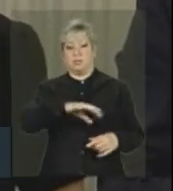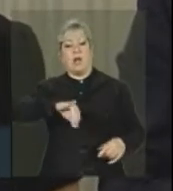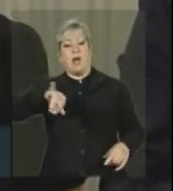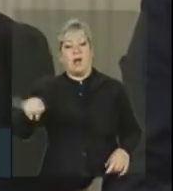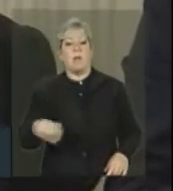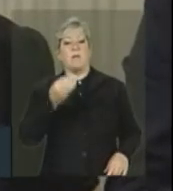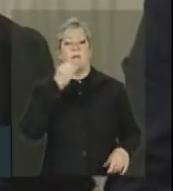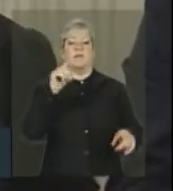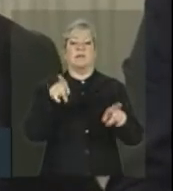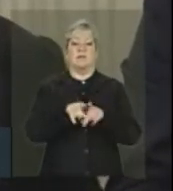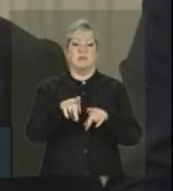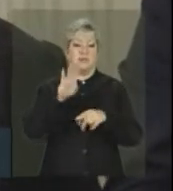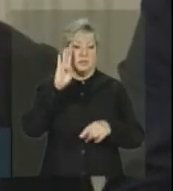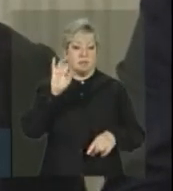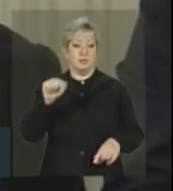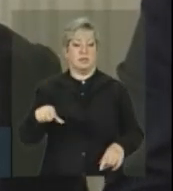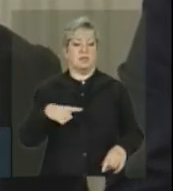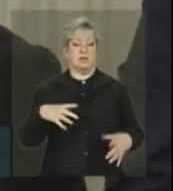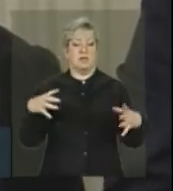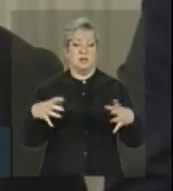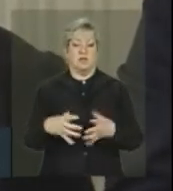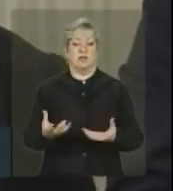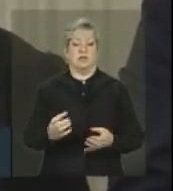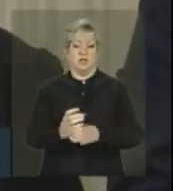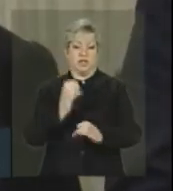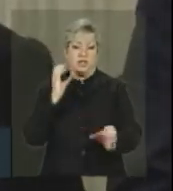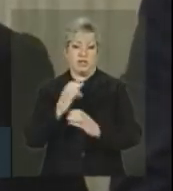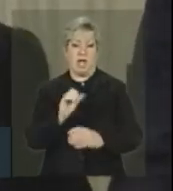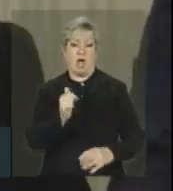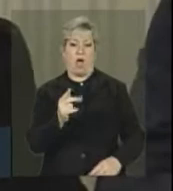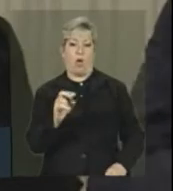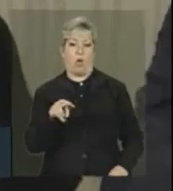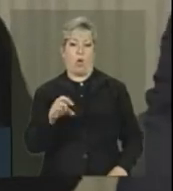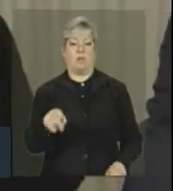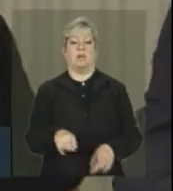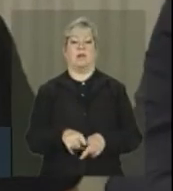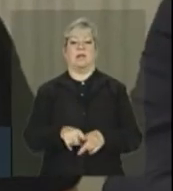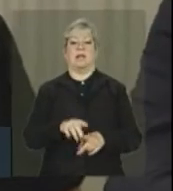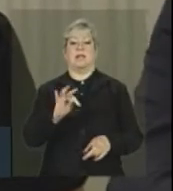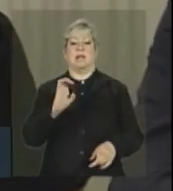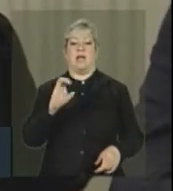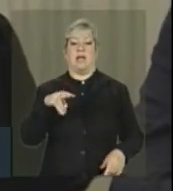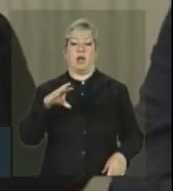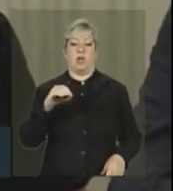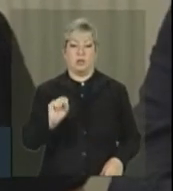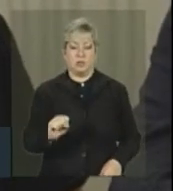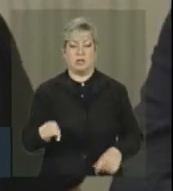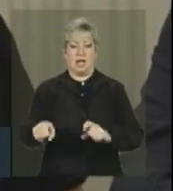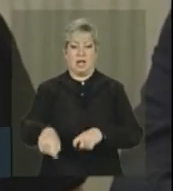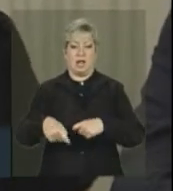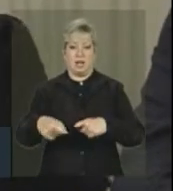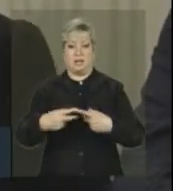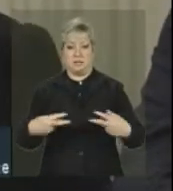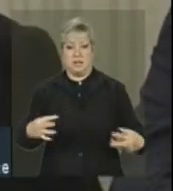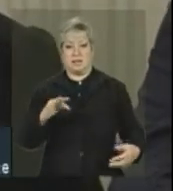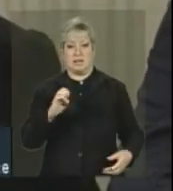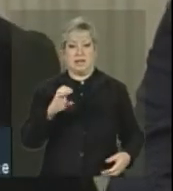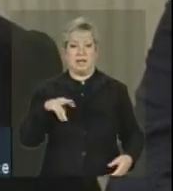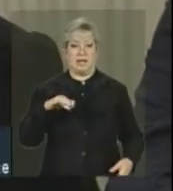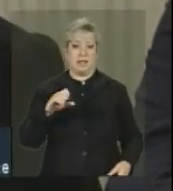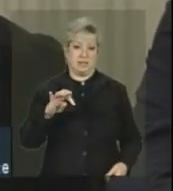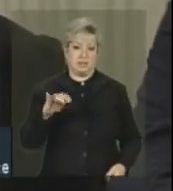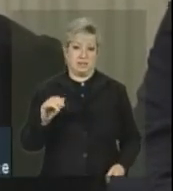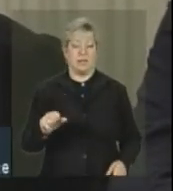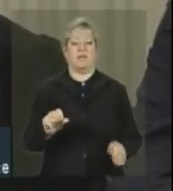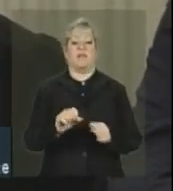conjunto dos engenheiros agrônomos, técnicos, zootecnistas, técnicos agrícolas, que estão sendo formados nas nossas